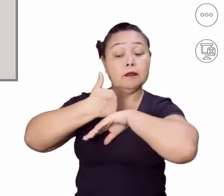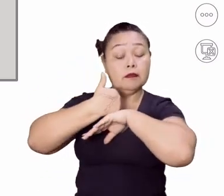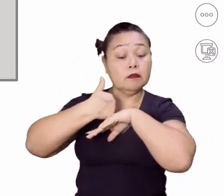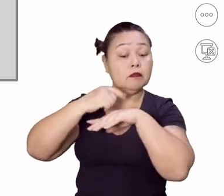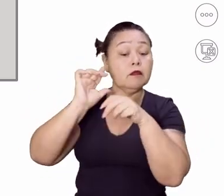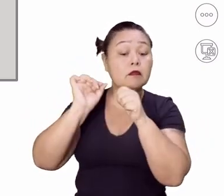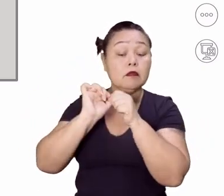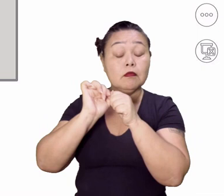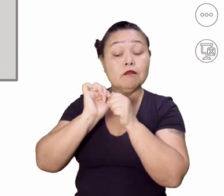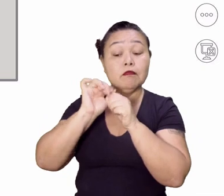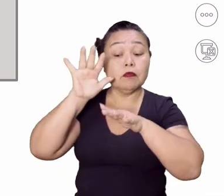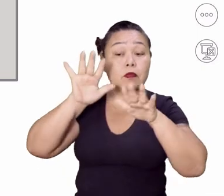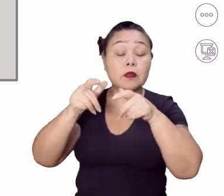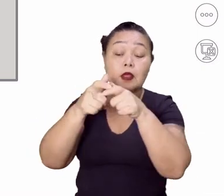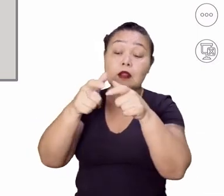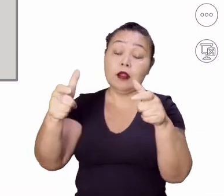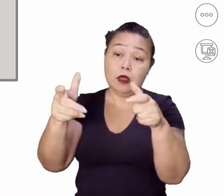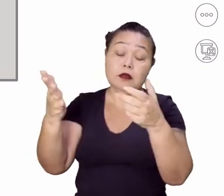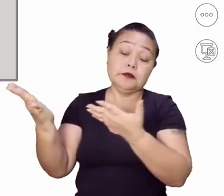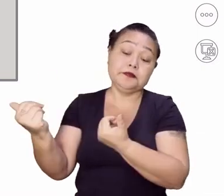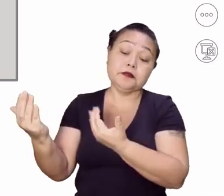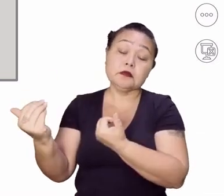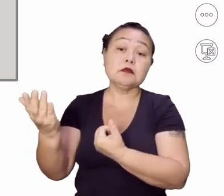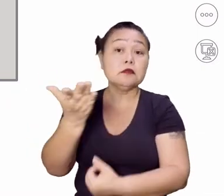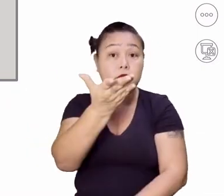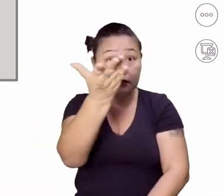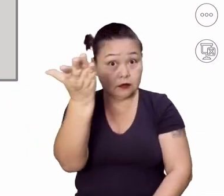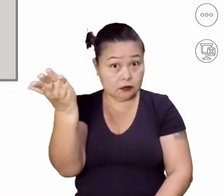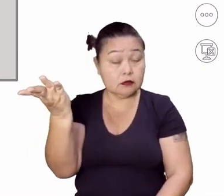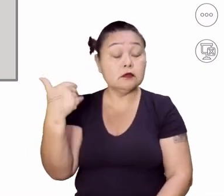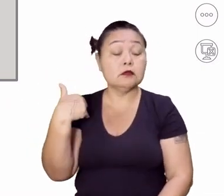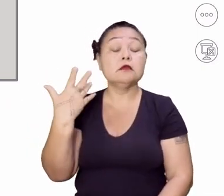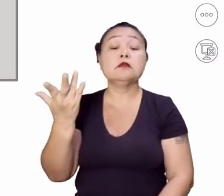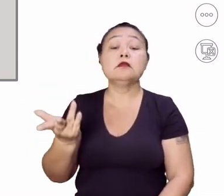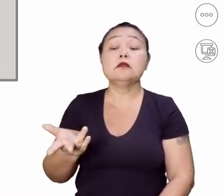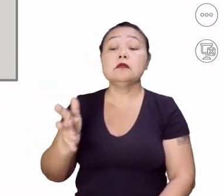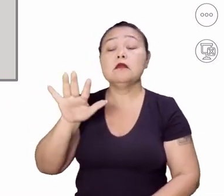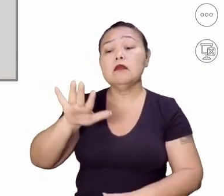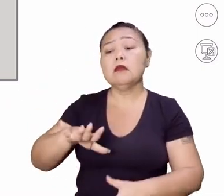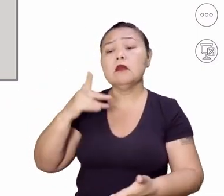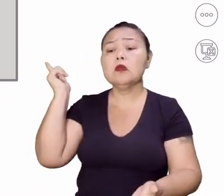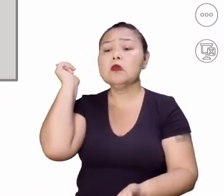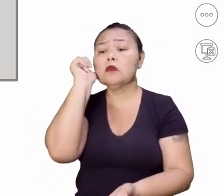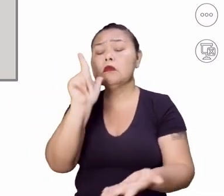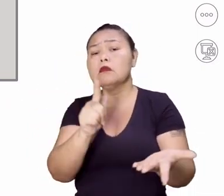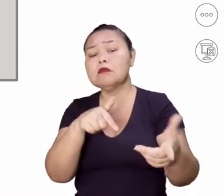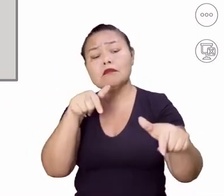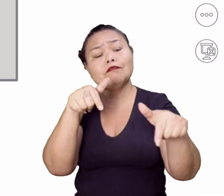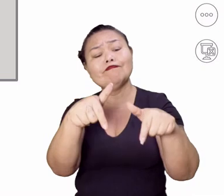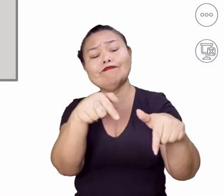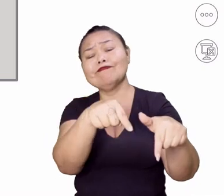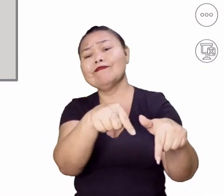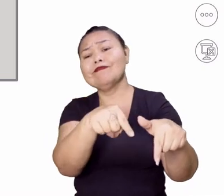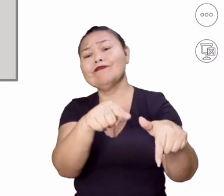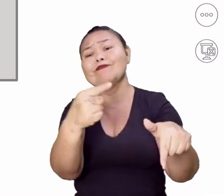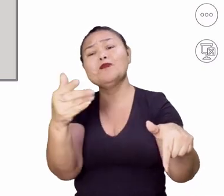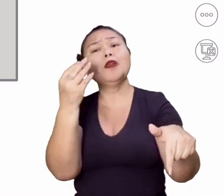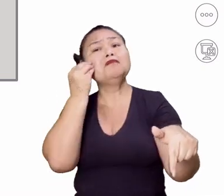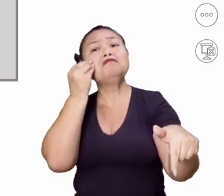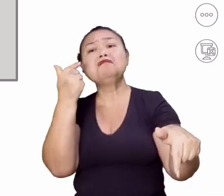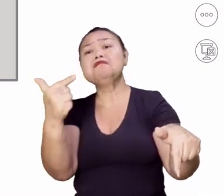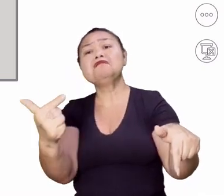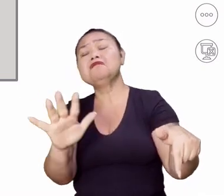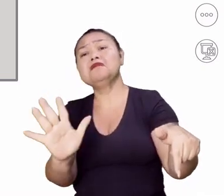É o caso de muitos jovens, né? Como vocês aí estão vivenciando. Ah, eu não consigo emprego porque eu não tenho